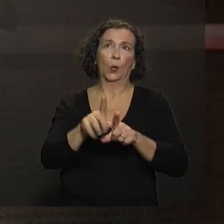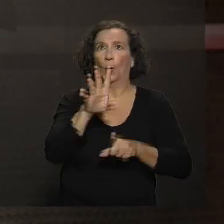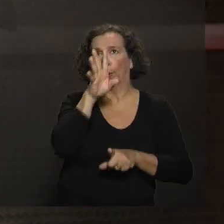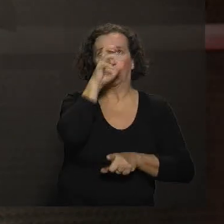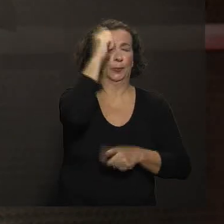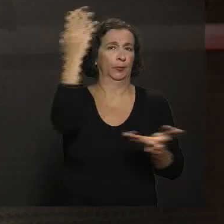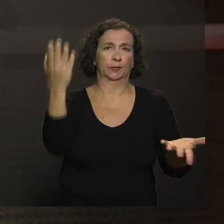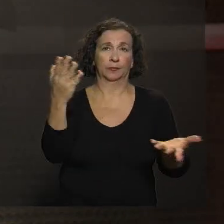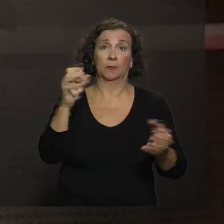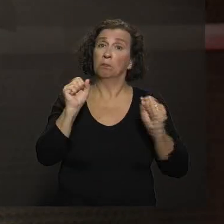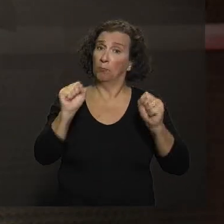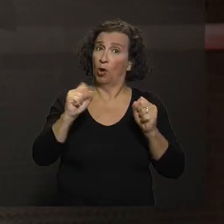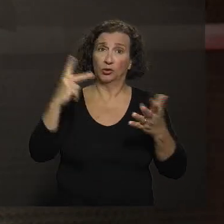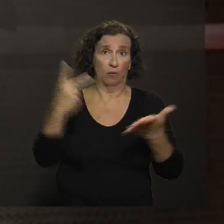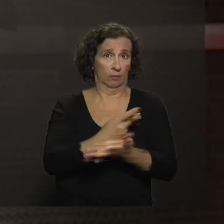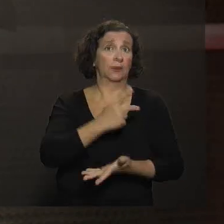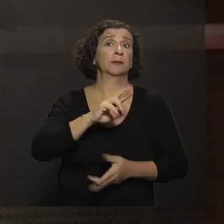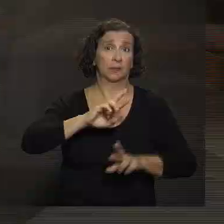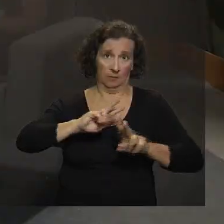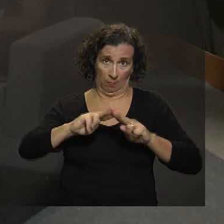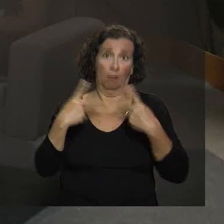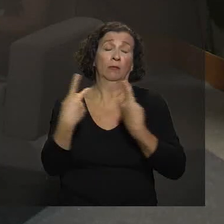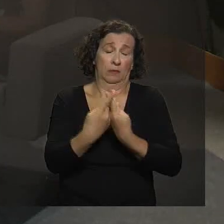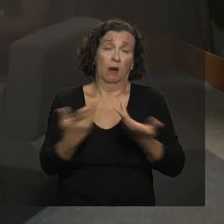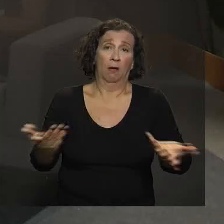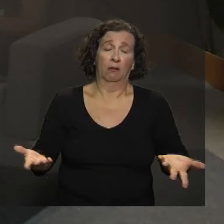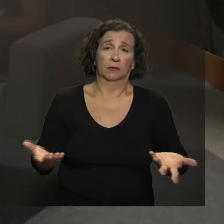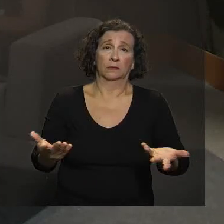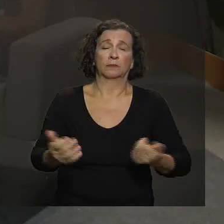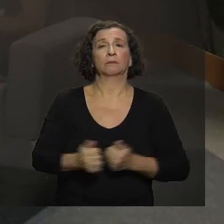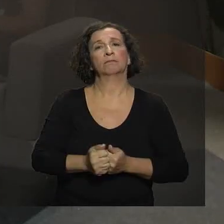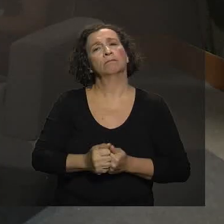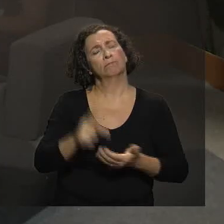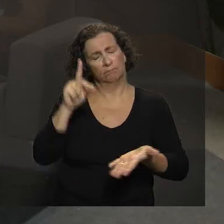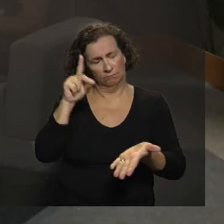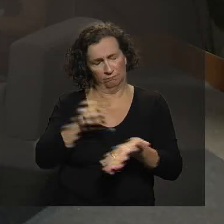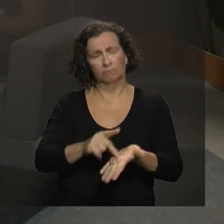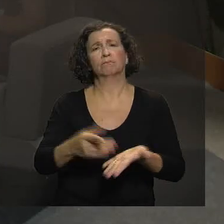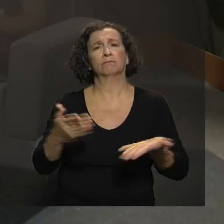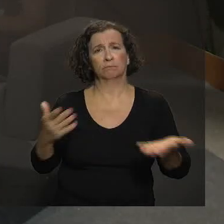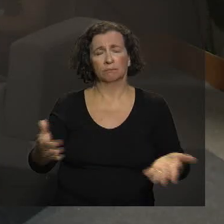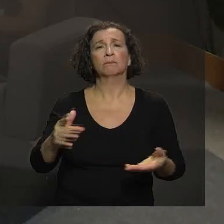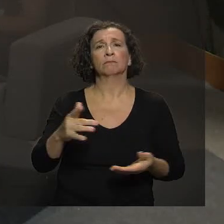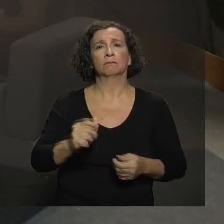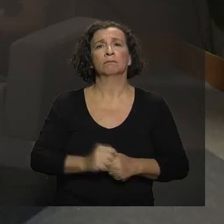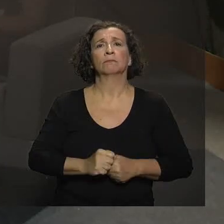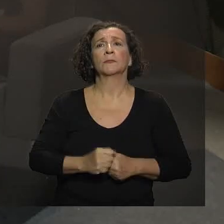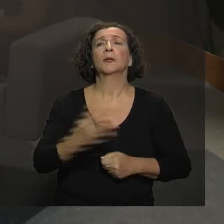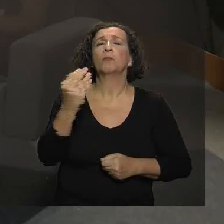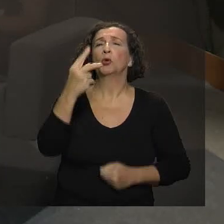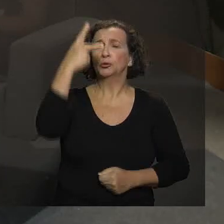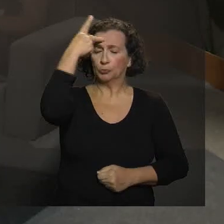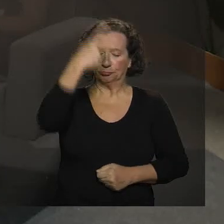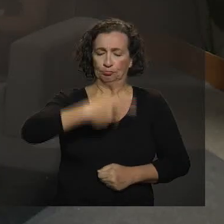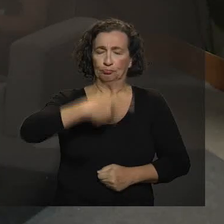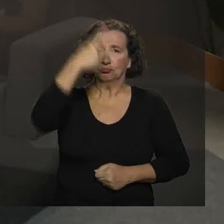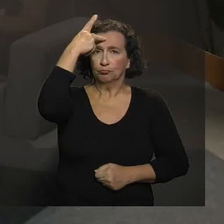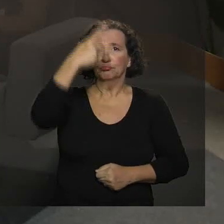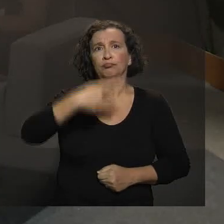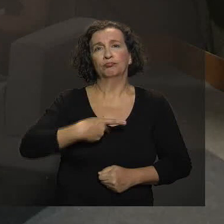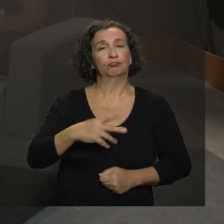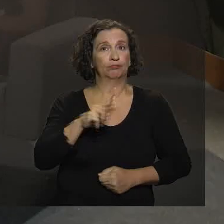que pode não se configurar ali na frente. Com certeza não vai se configurar, né? A é uma individualidade